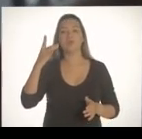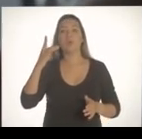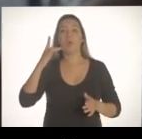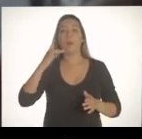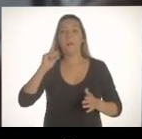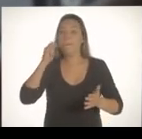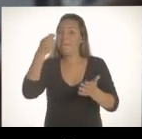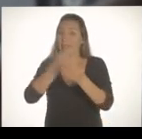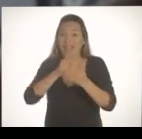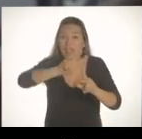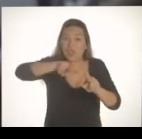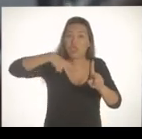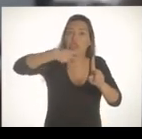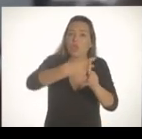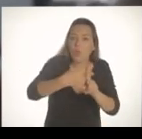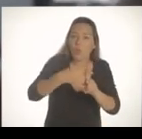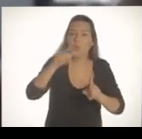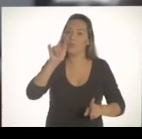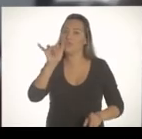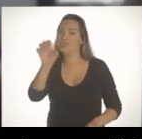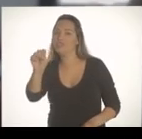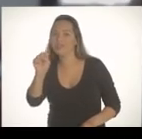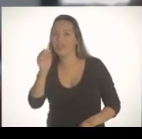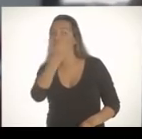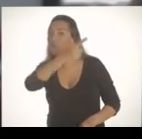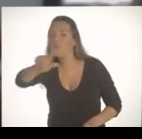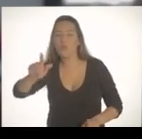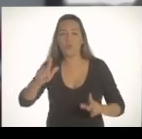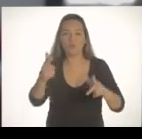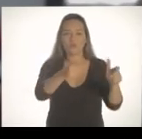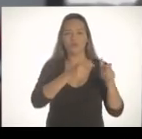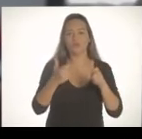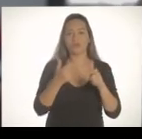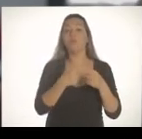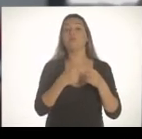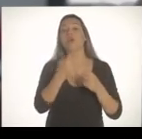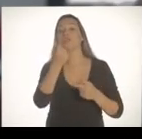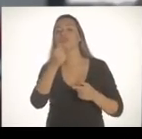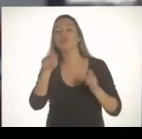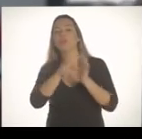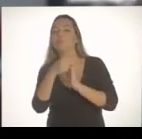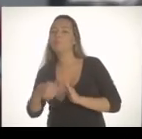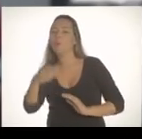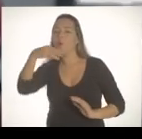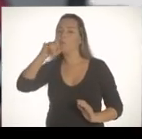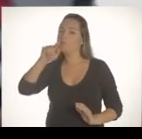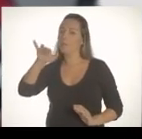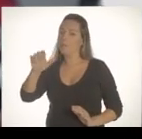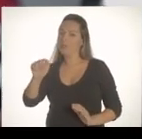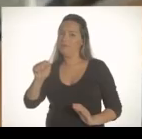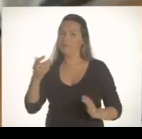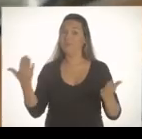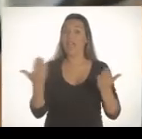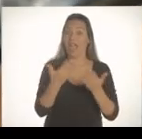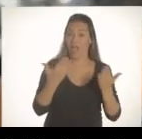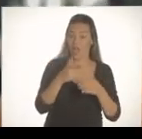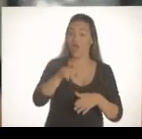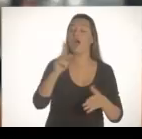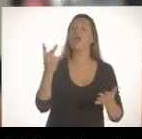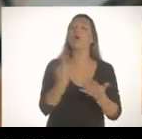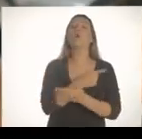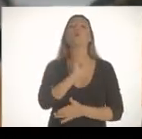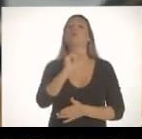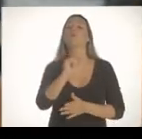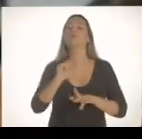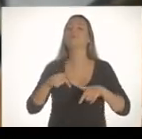pode um morador na Zona Oeste, na Zona Norte, pagar o dobro que paga do botijão de gás de outros lugares, porque esse senhor tem que ir para a milícia. Nós tivemos agora